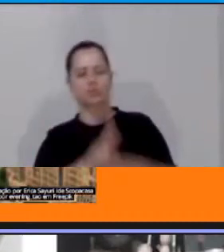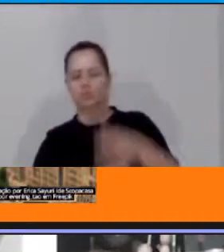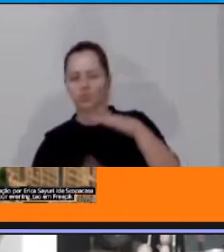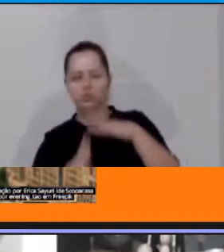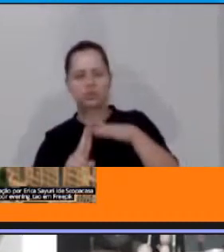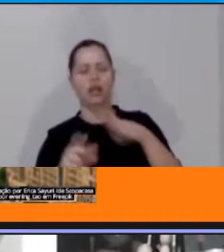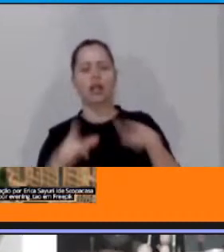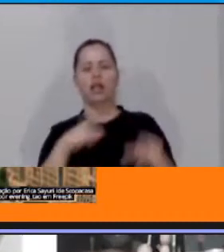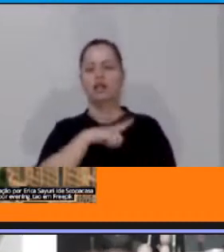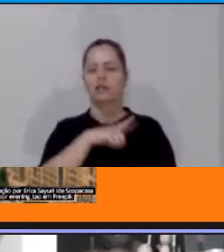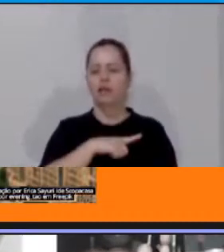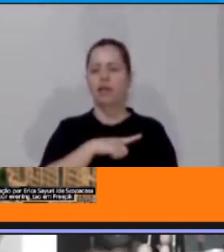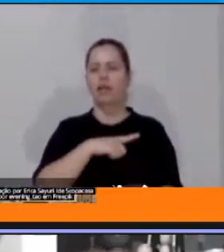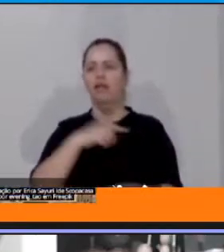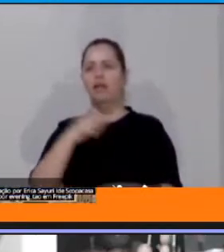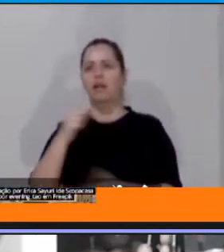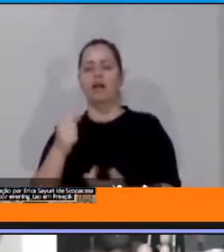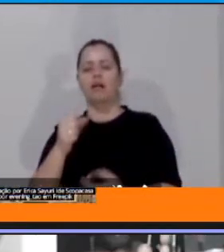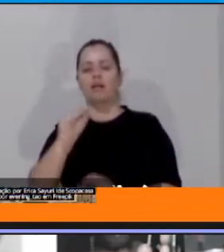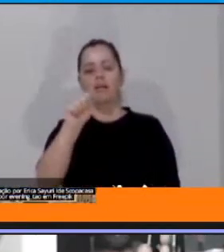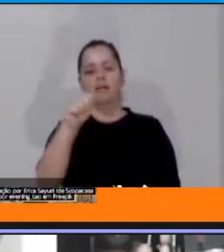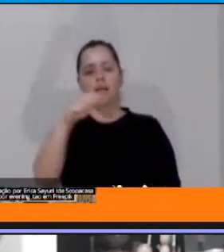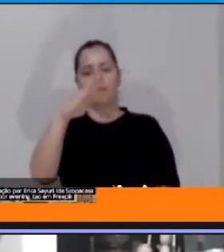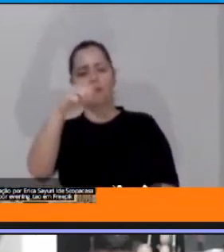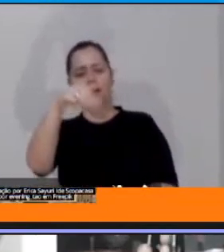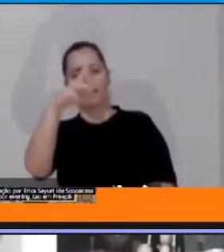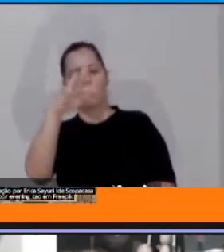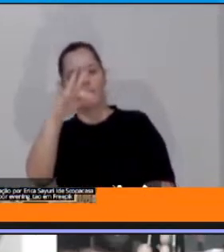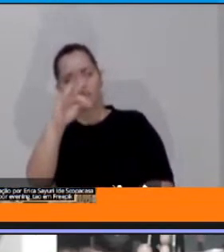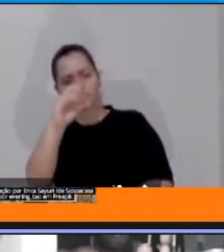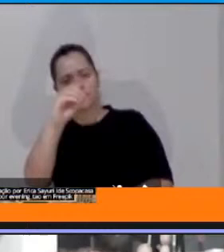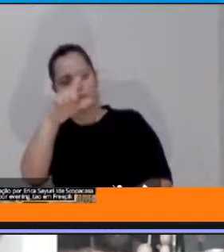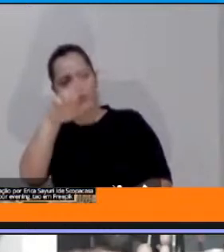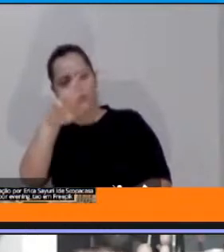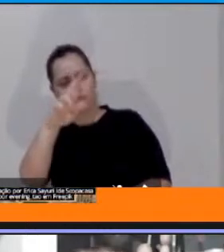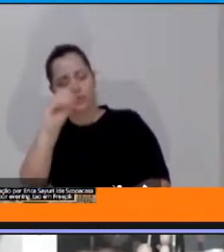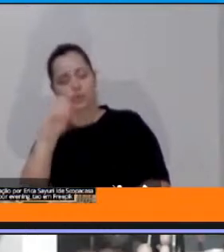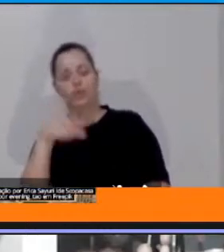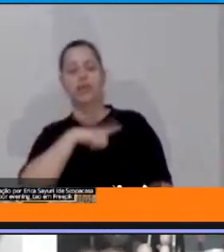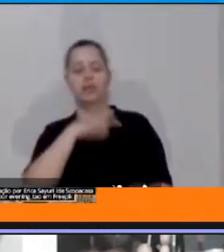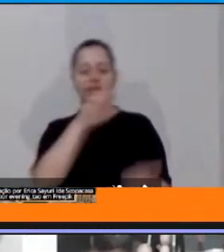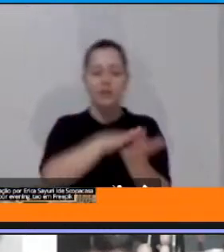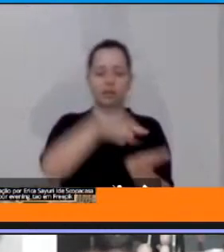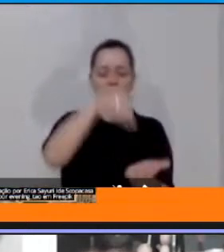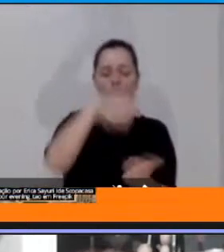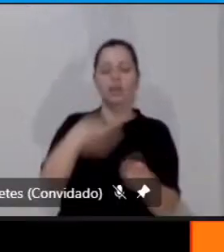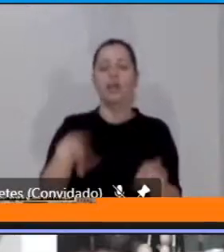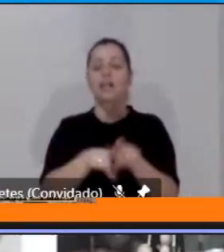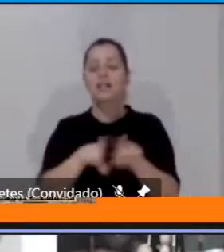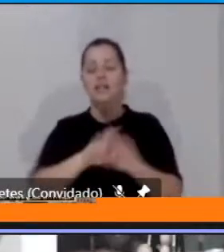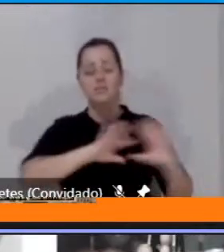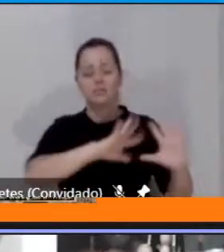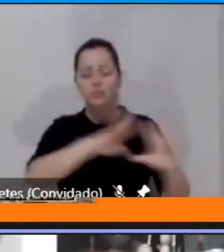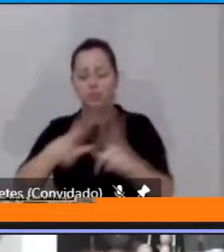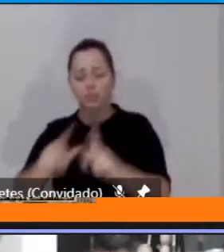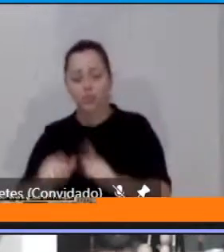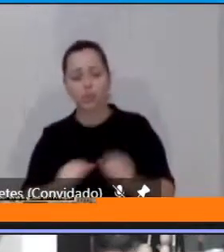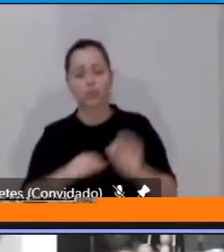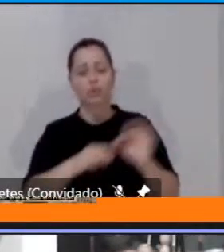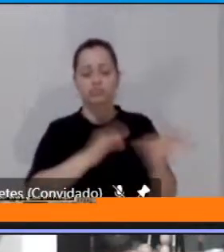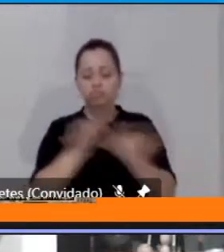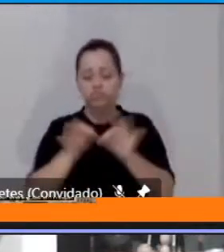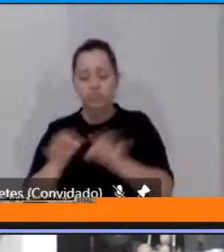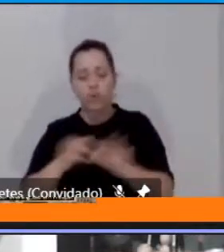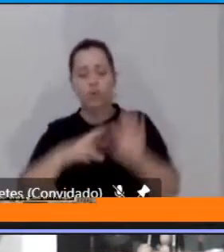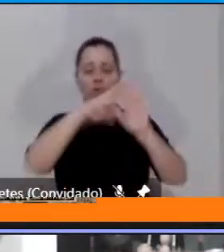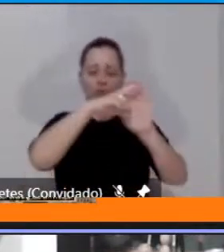semáforo, a gente tem multa, a gente tem um sistema todo, regras de onde para